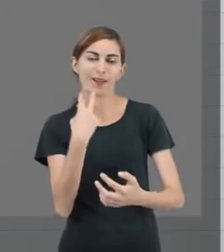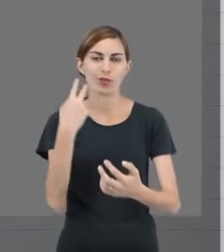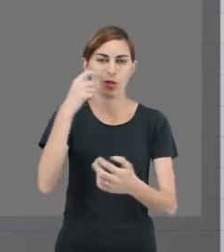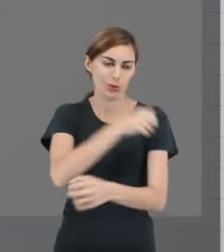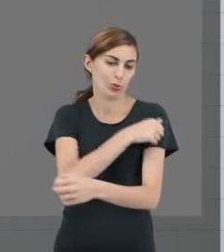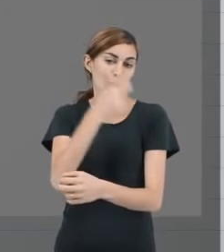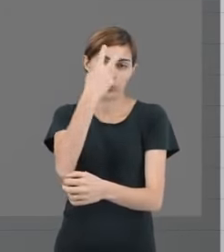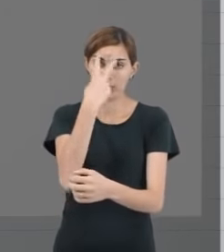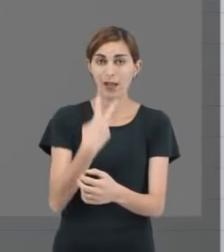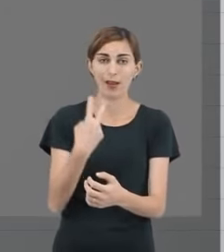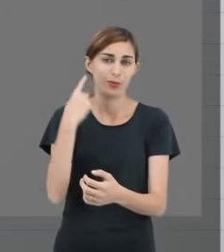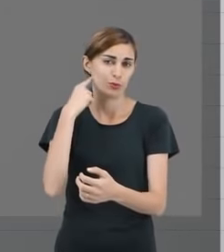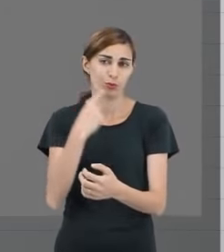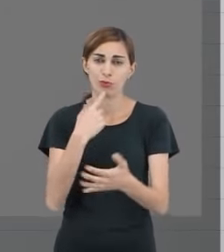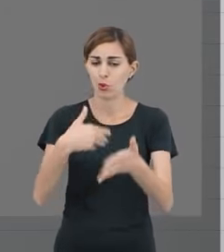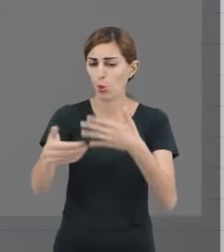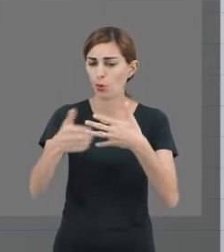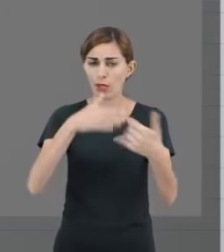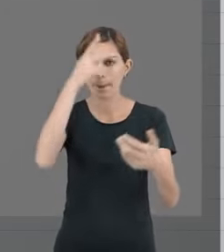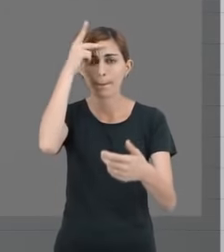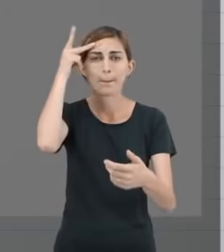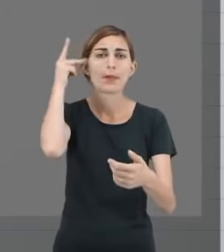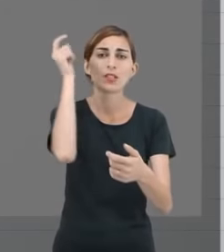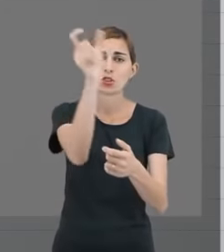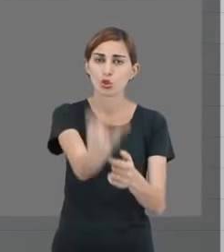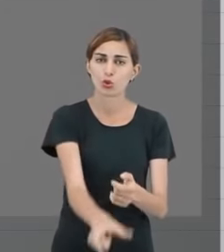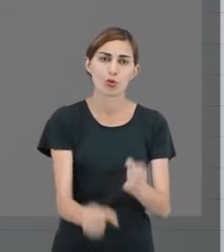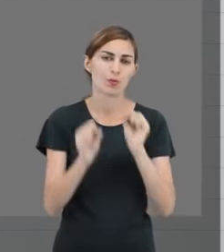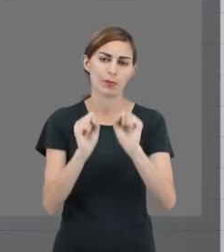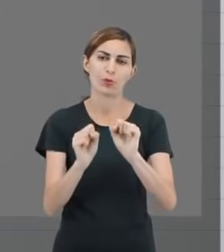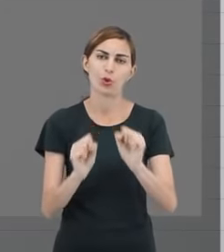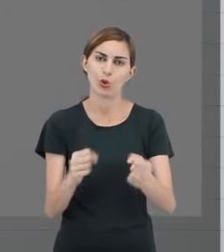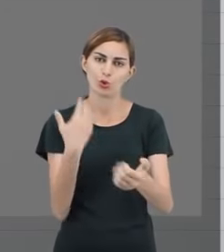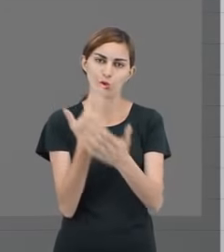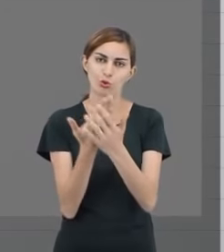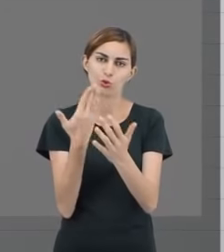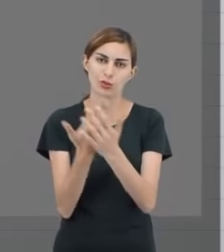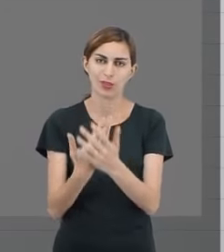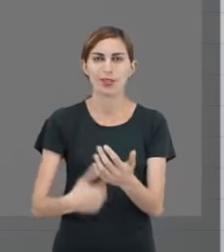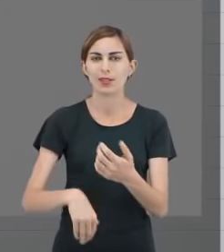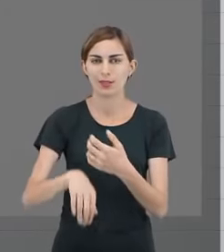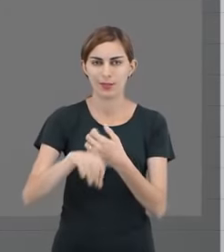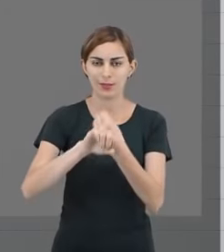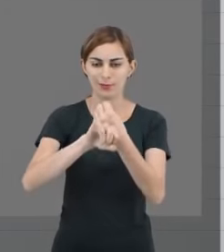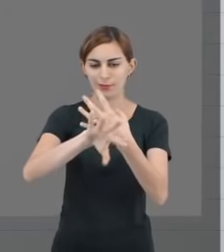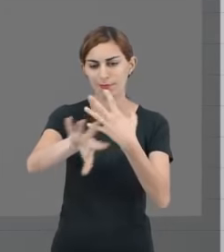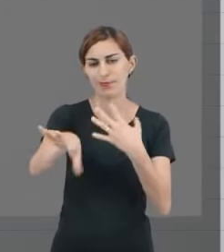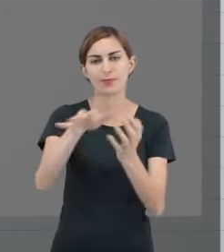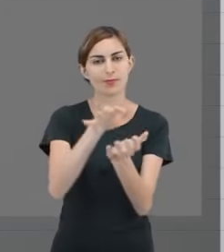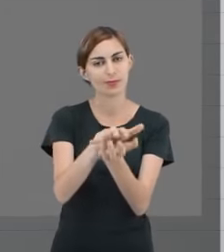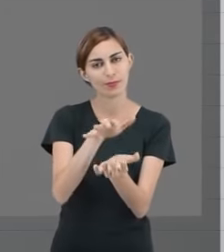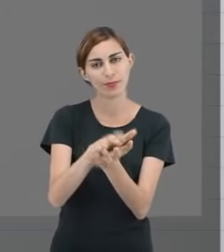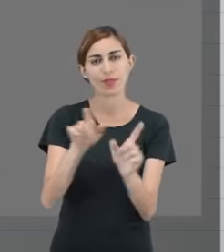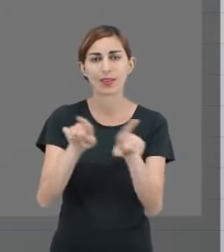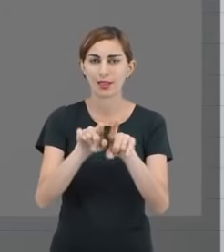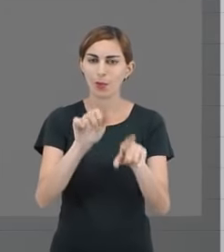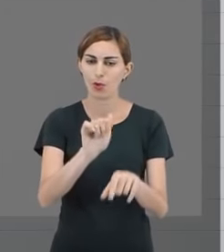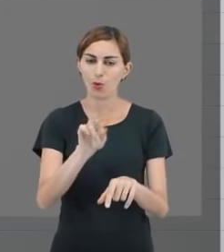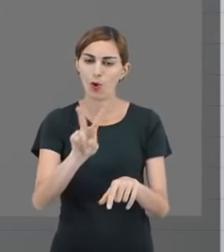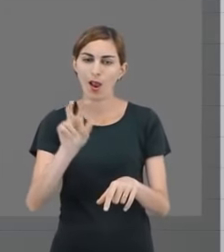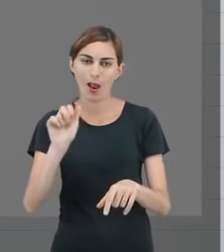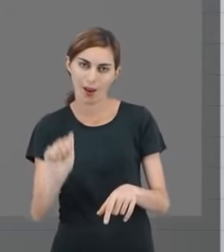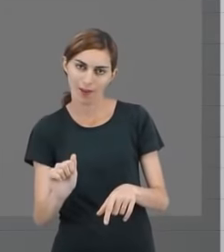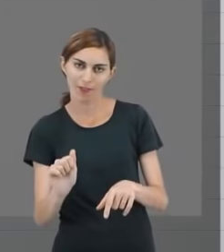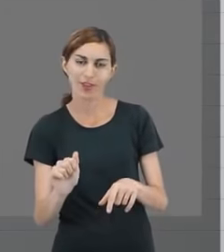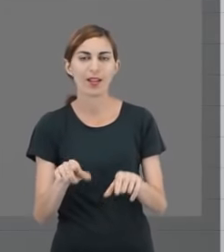estudante da EAD Pernambuco. Entendeu? E o nosso AVA também. AVA é o nosso ambiente virtual de